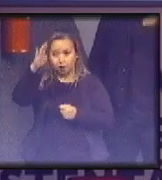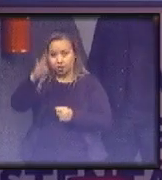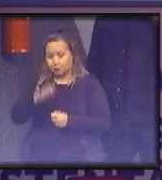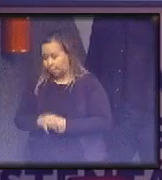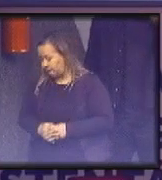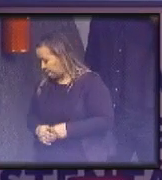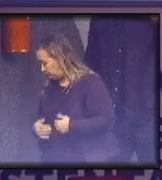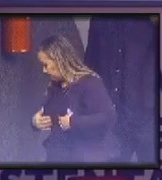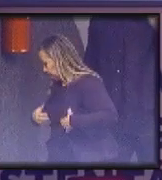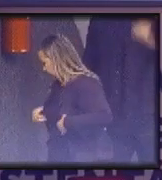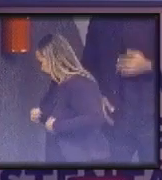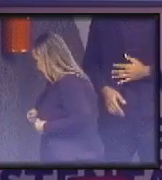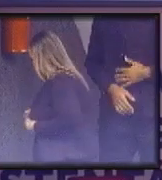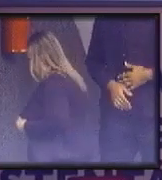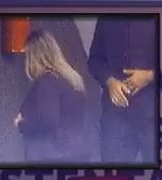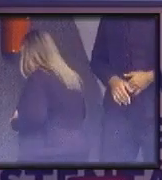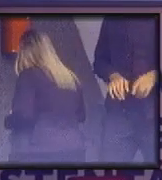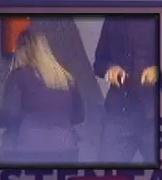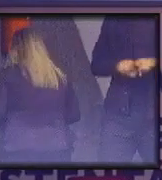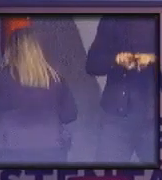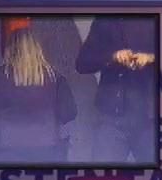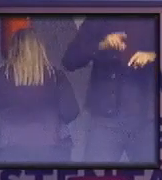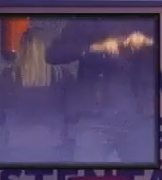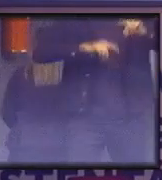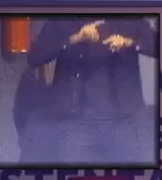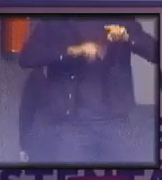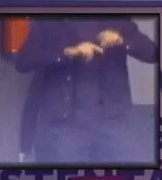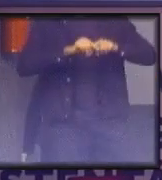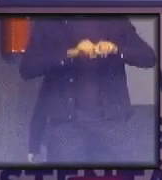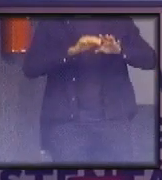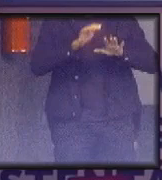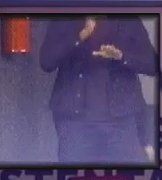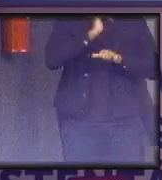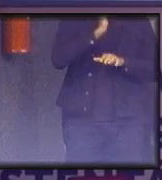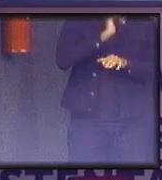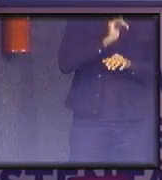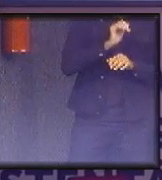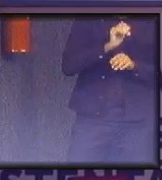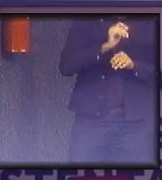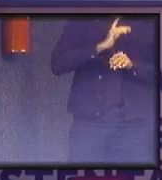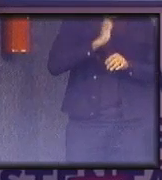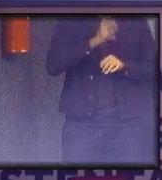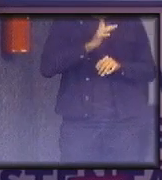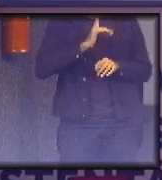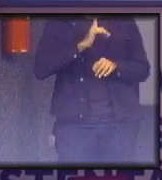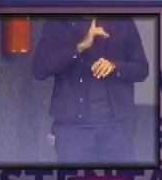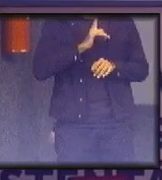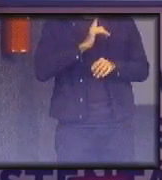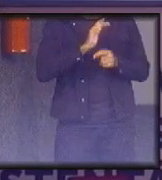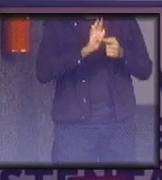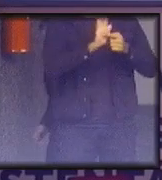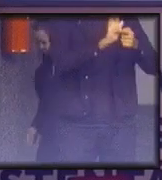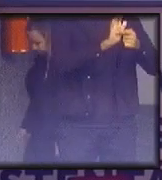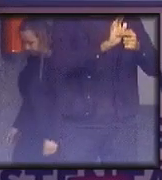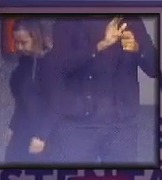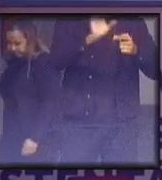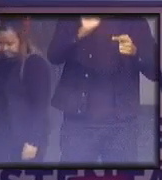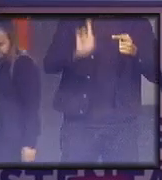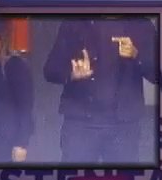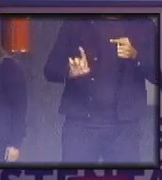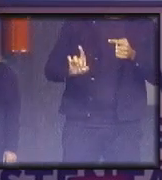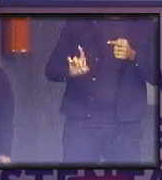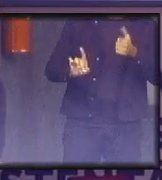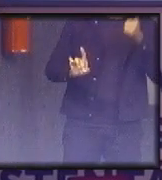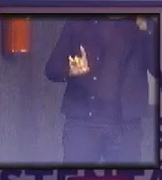energia de matéria-prima e de matéria-prima de produtos. Um dos exemplos, aliás, foi mencionado aqui pela diretora que